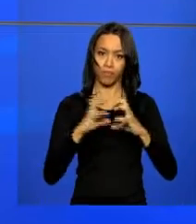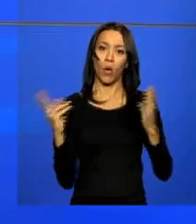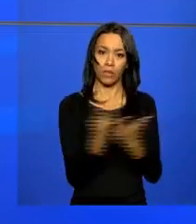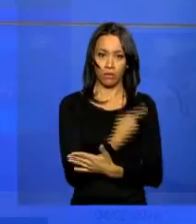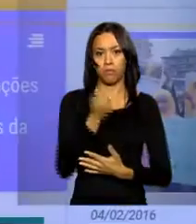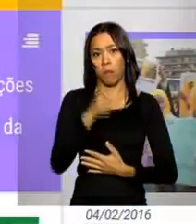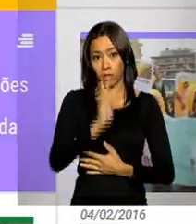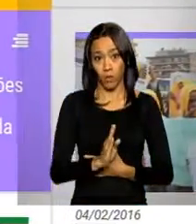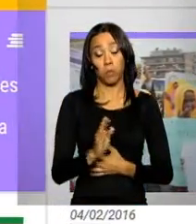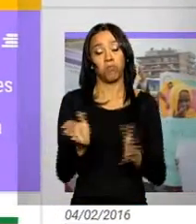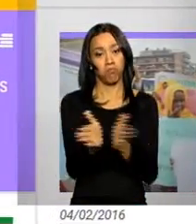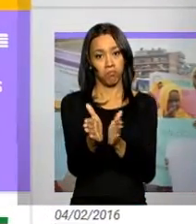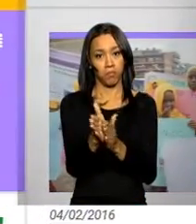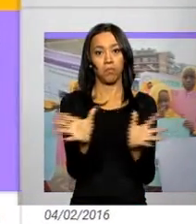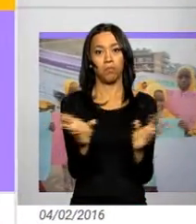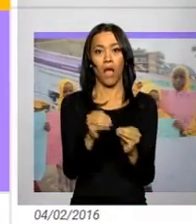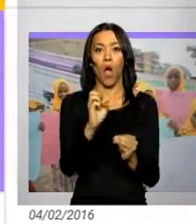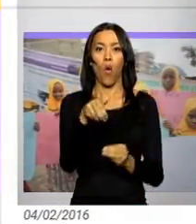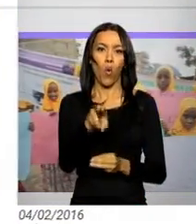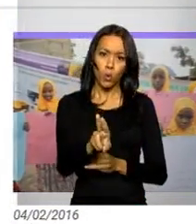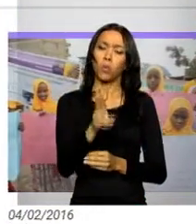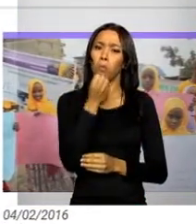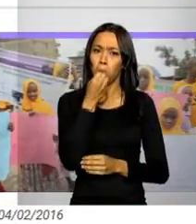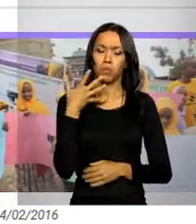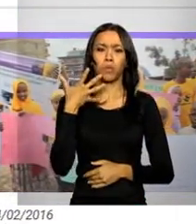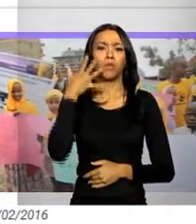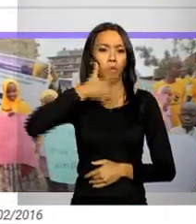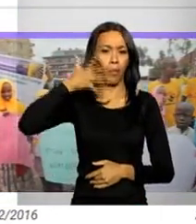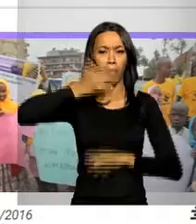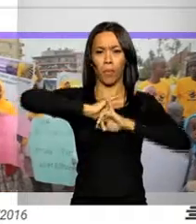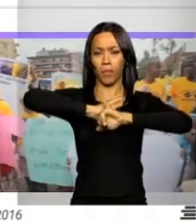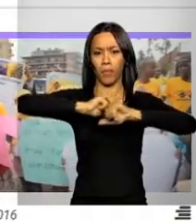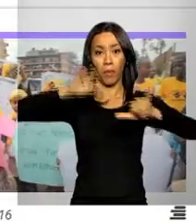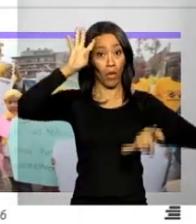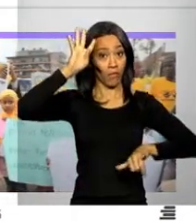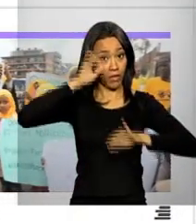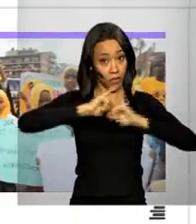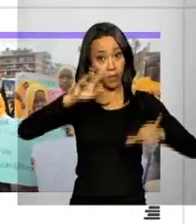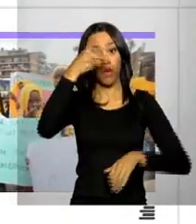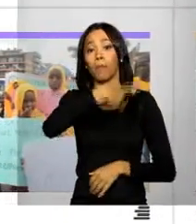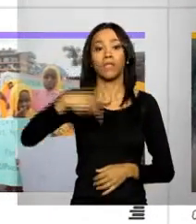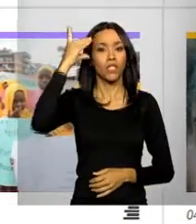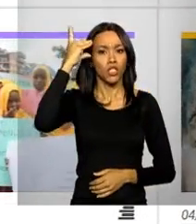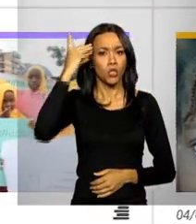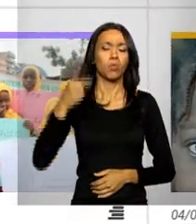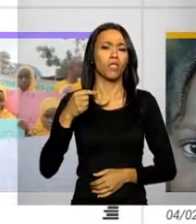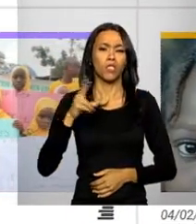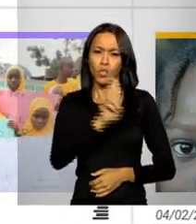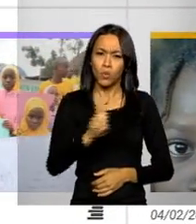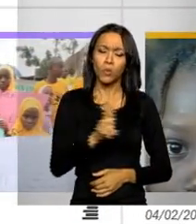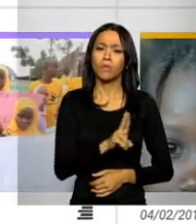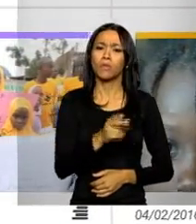A ONU elogiou o anúncio da presidenta Dilma Rousseff, feito na última quarta-feira, sobre engajamento e a utilização de todos os